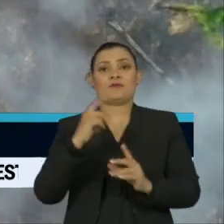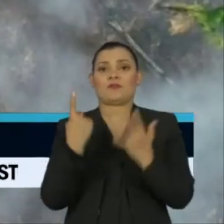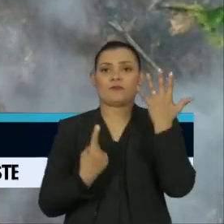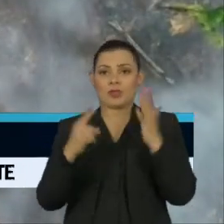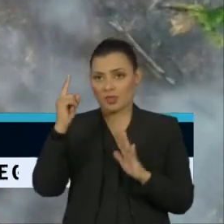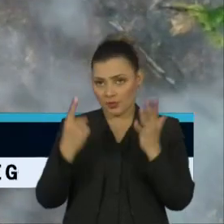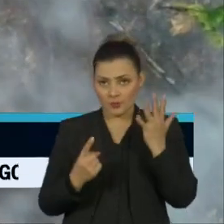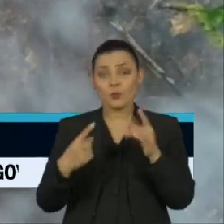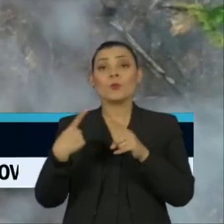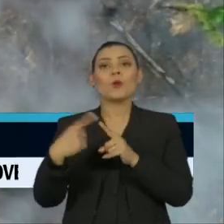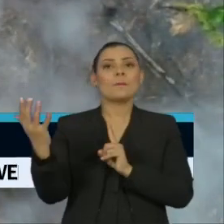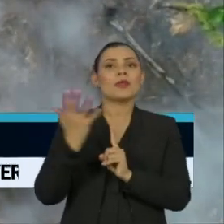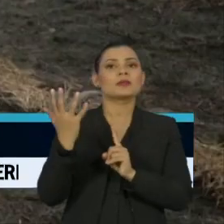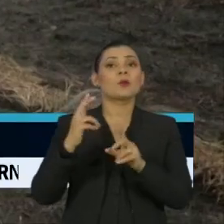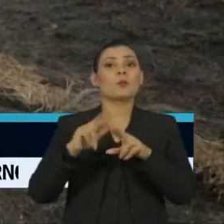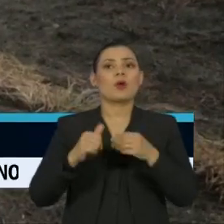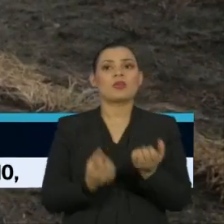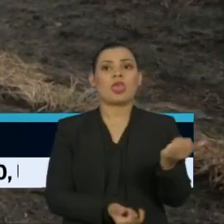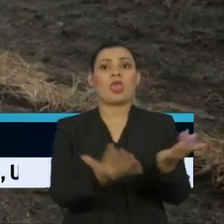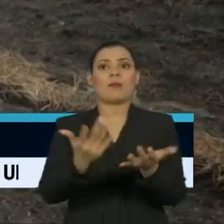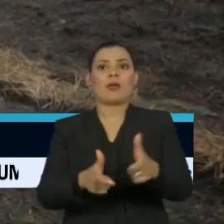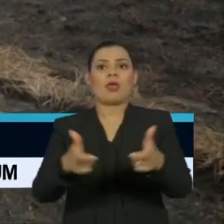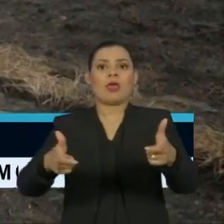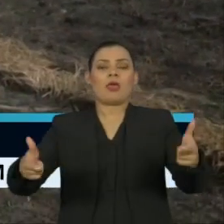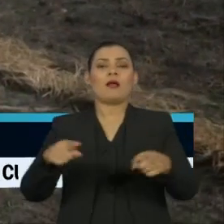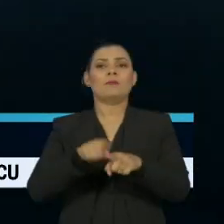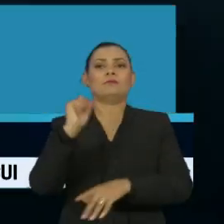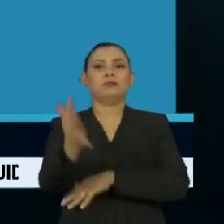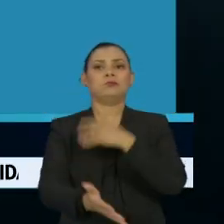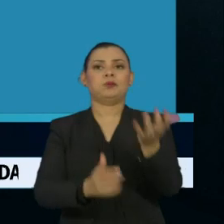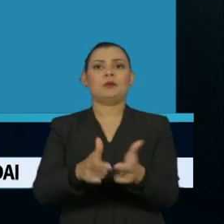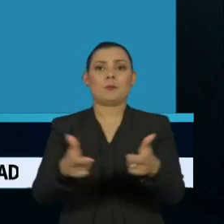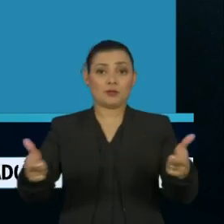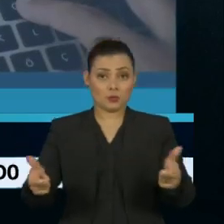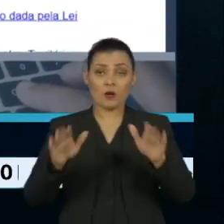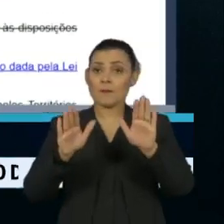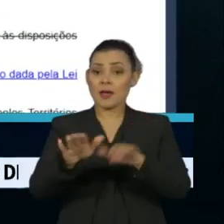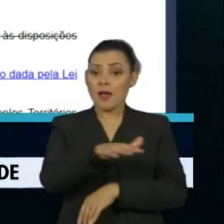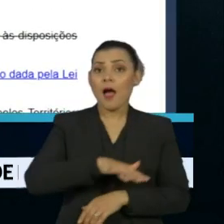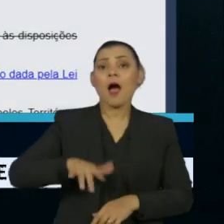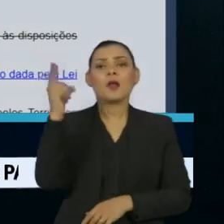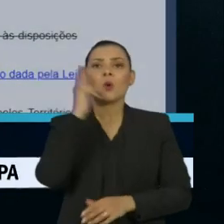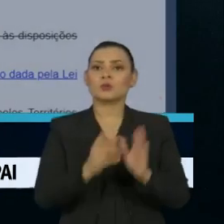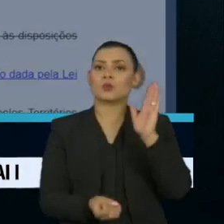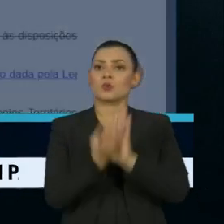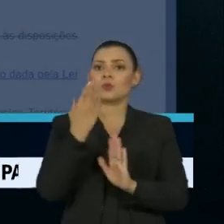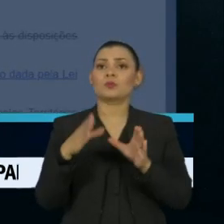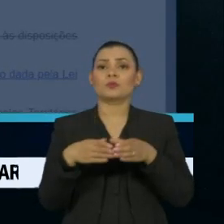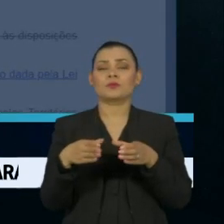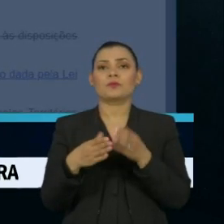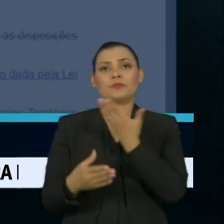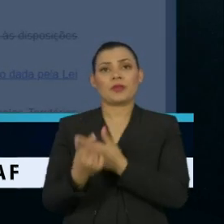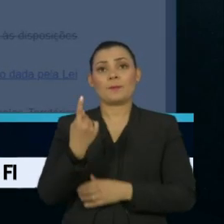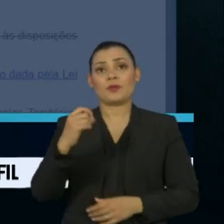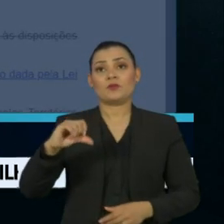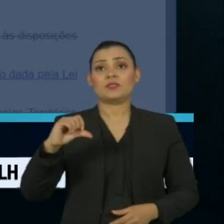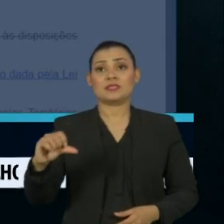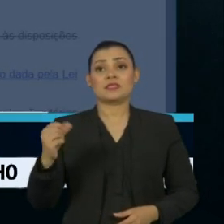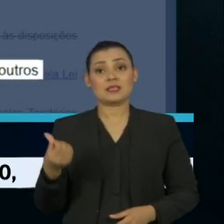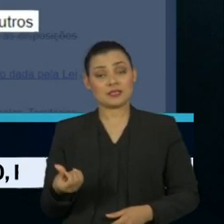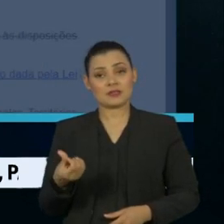em meio à pressão por causa do aumento das queimadas e do desmatamento. A região ganhou um Conselho Especial em 1966,